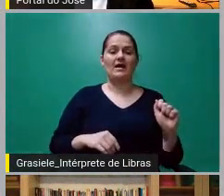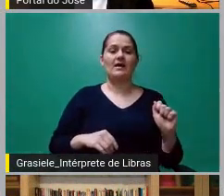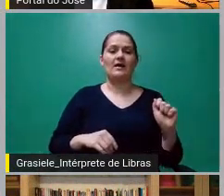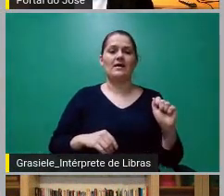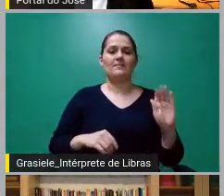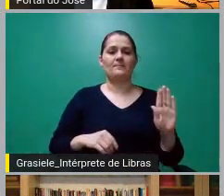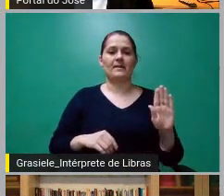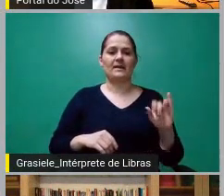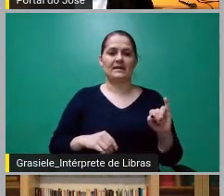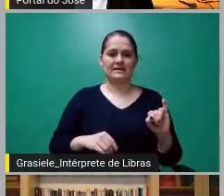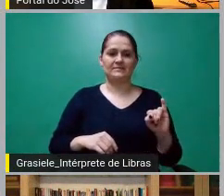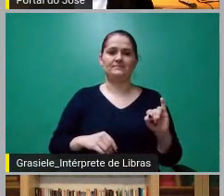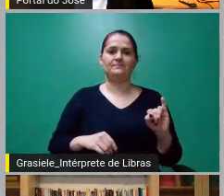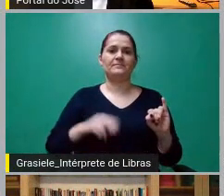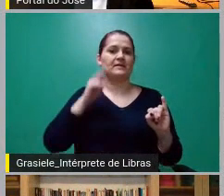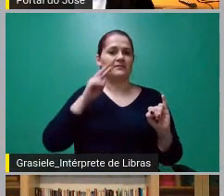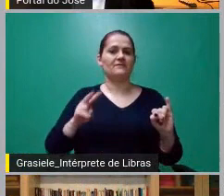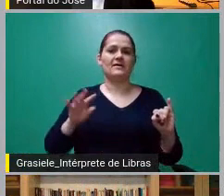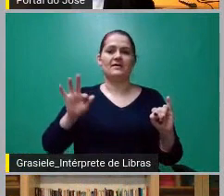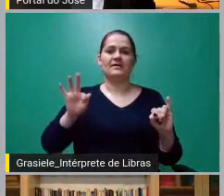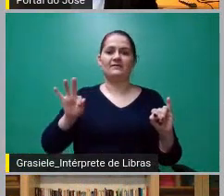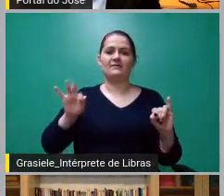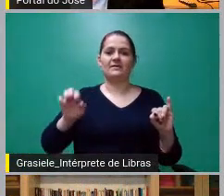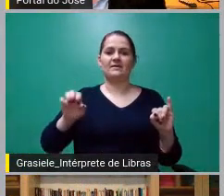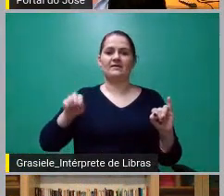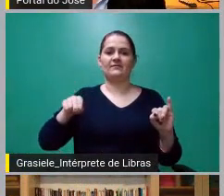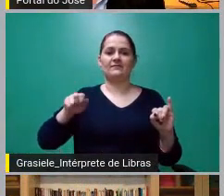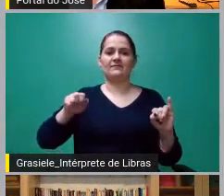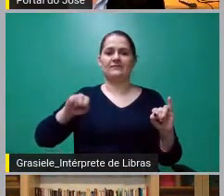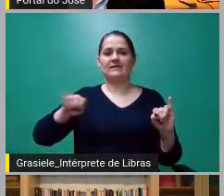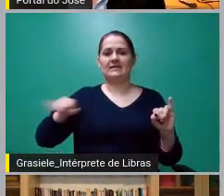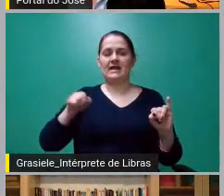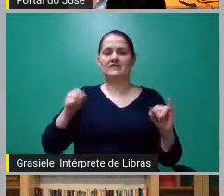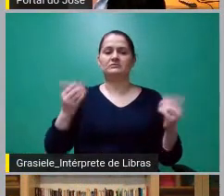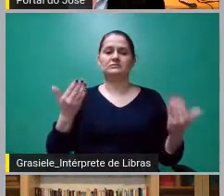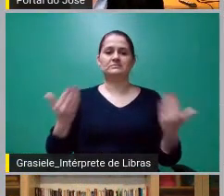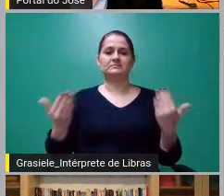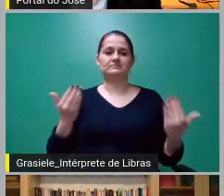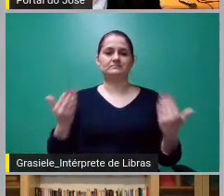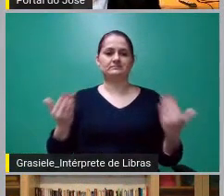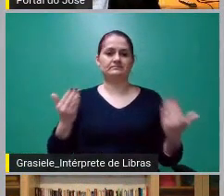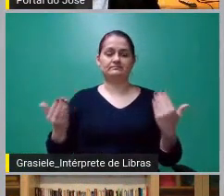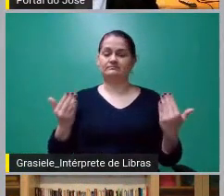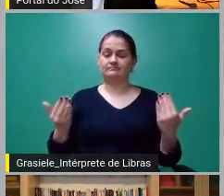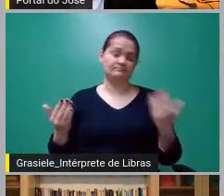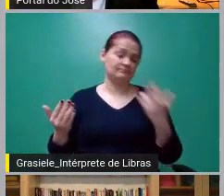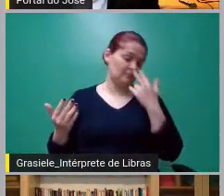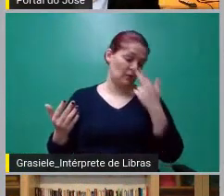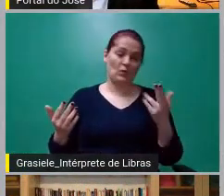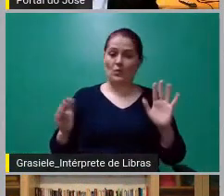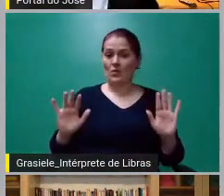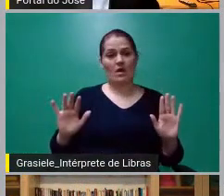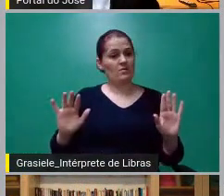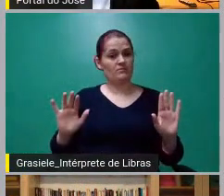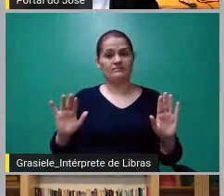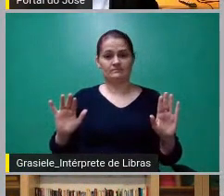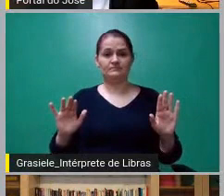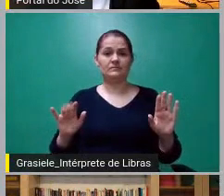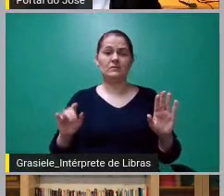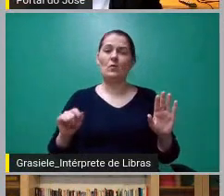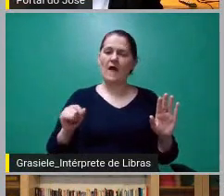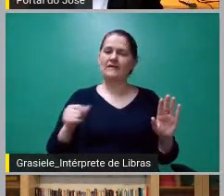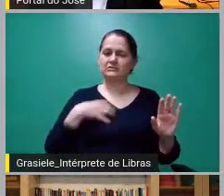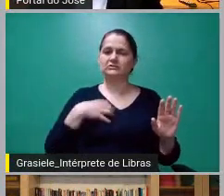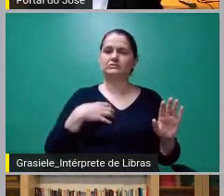Vocês vão ver que são as mesmas palavras do outro lado, na outra coluna, aí na coluna da direita, onde está o código de ética da FENAG. No